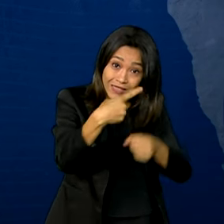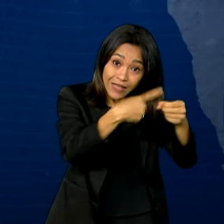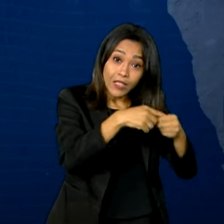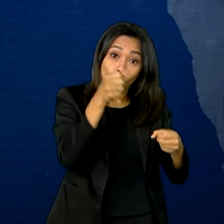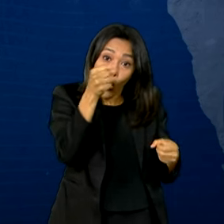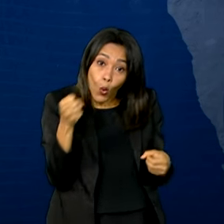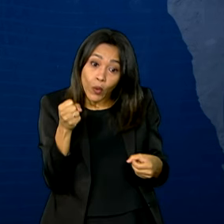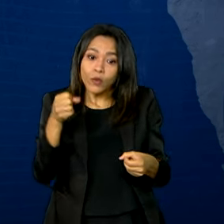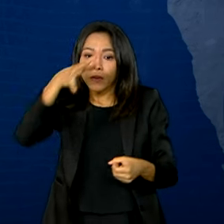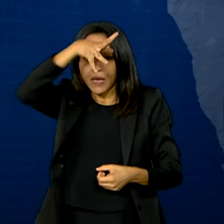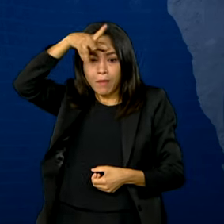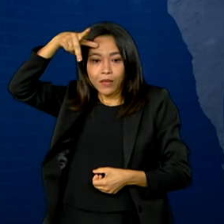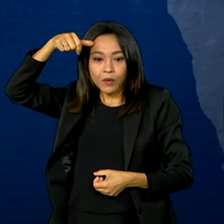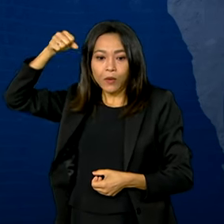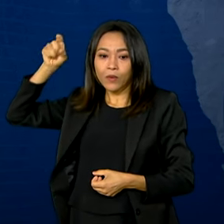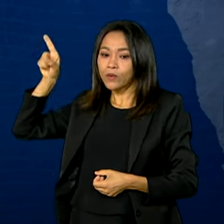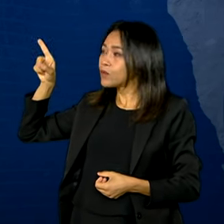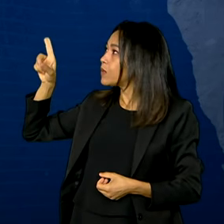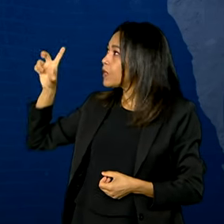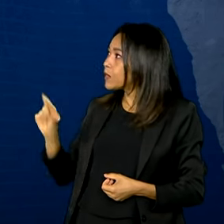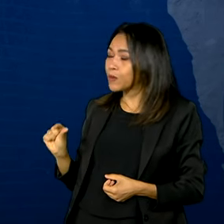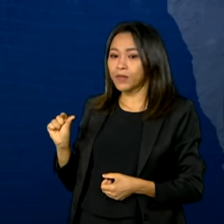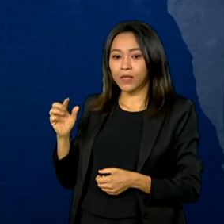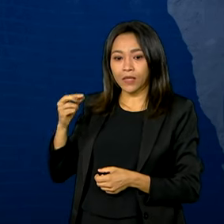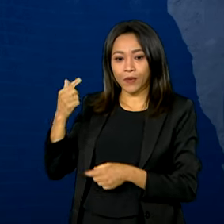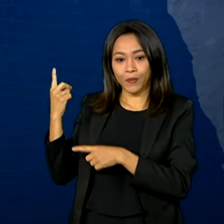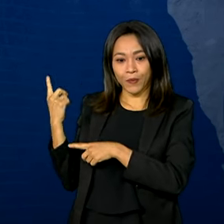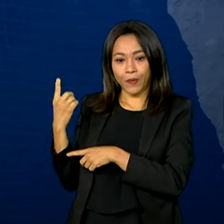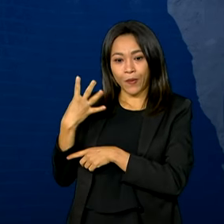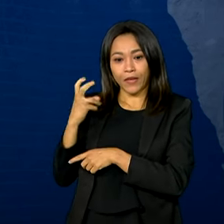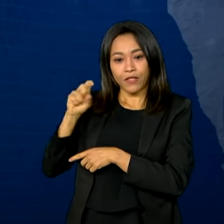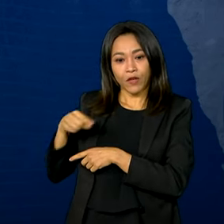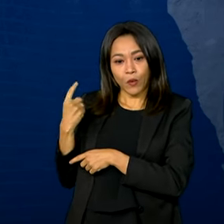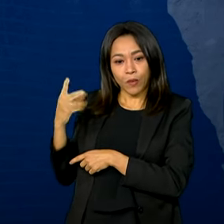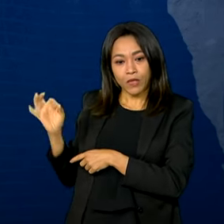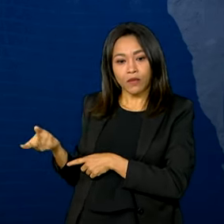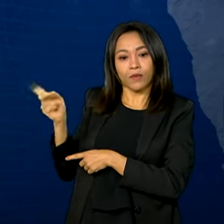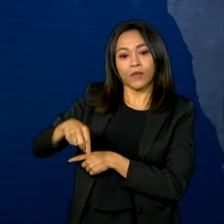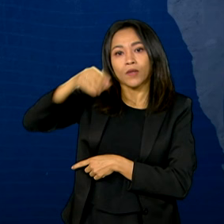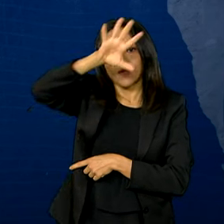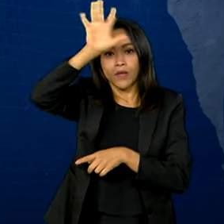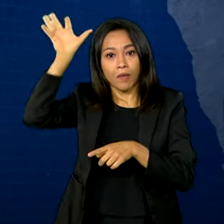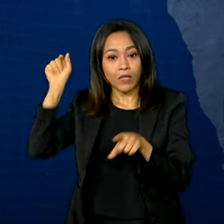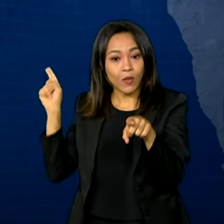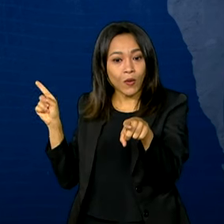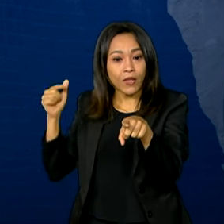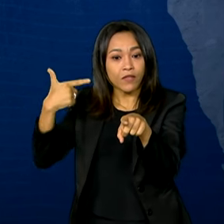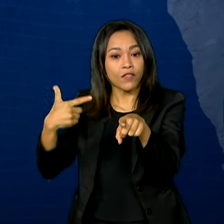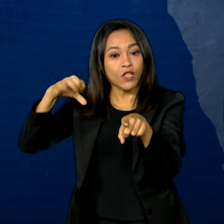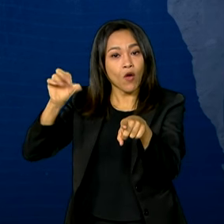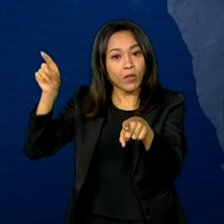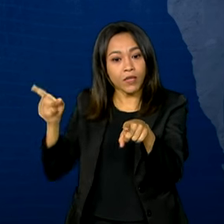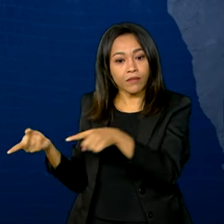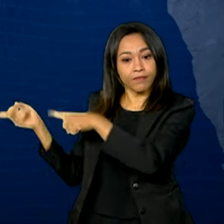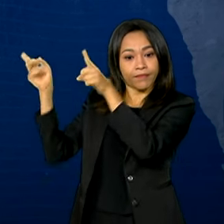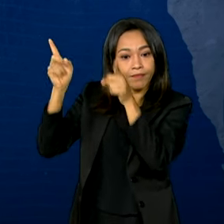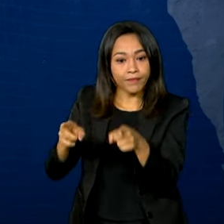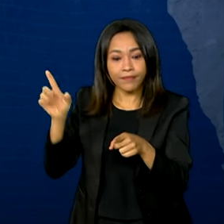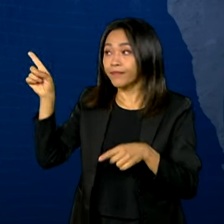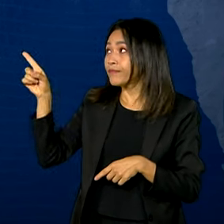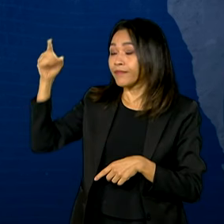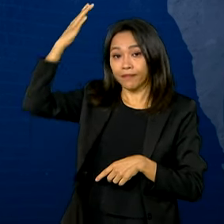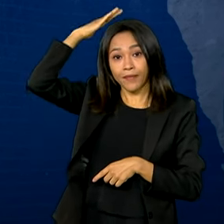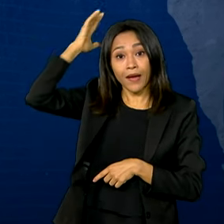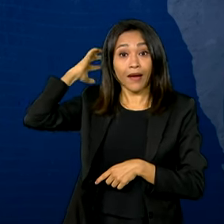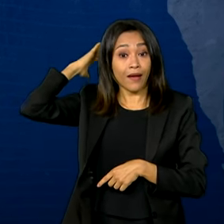Grosso, a redução foi de 45,1%, no Amazonas, 29%, no Pará,